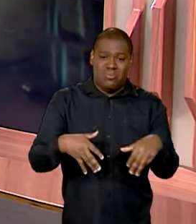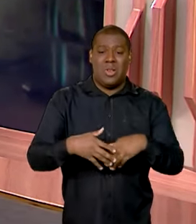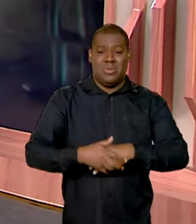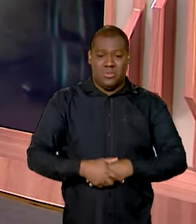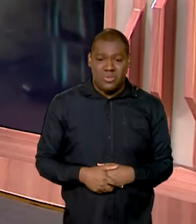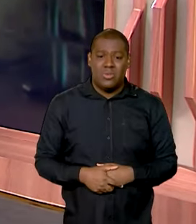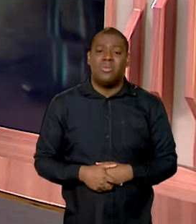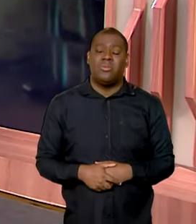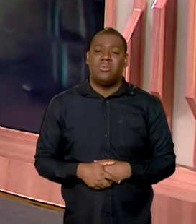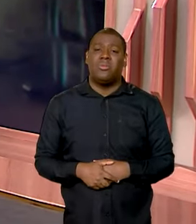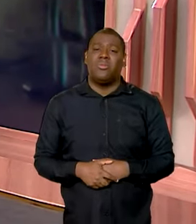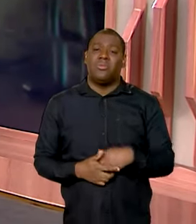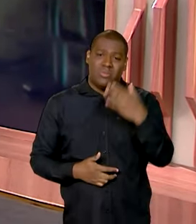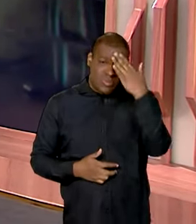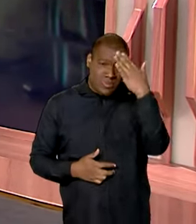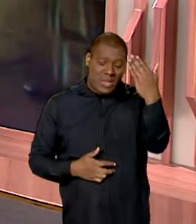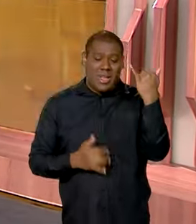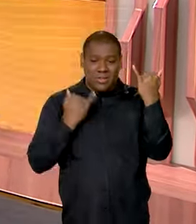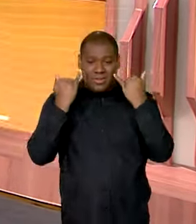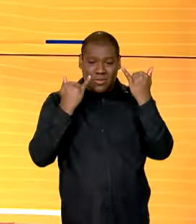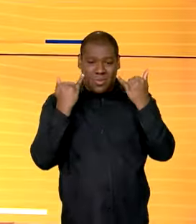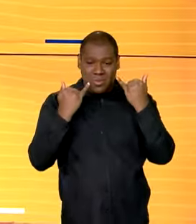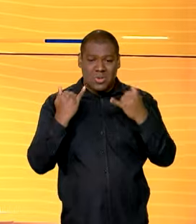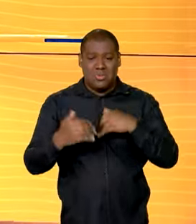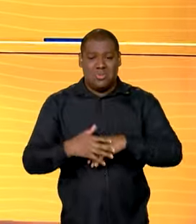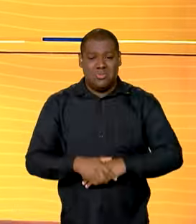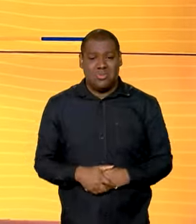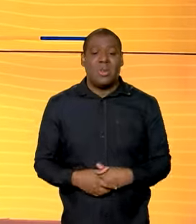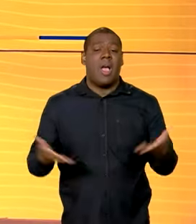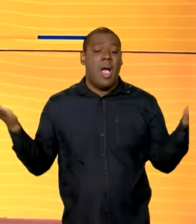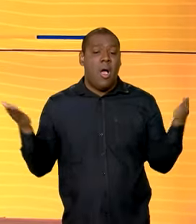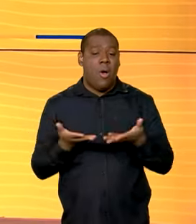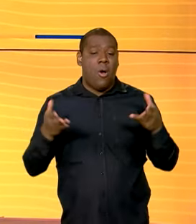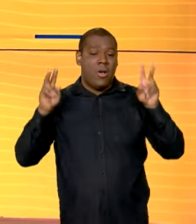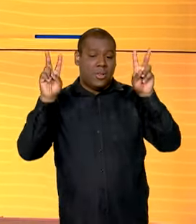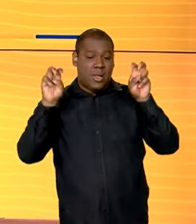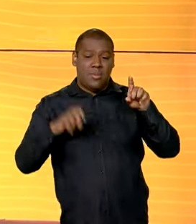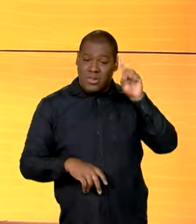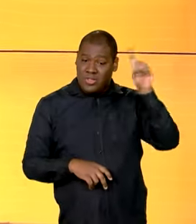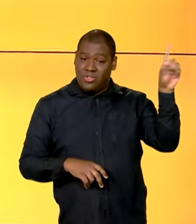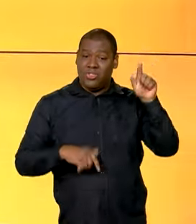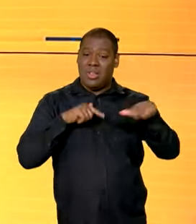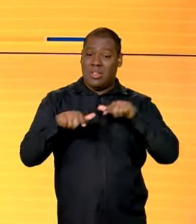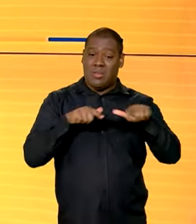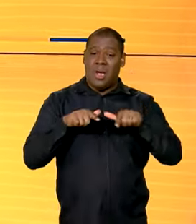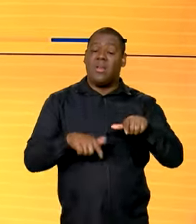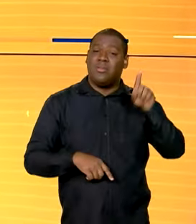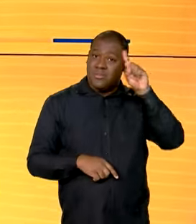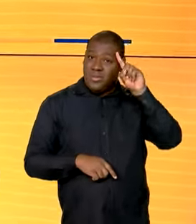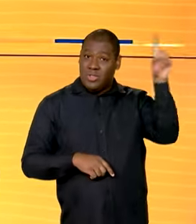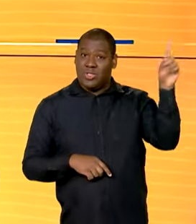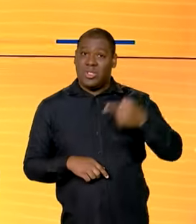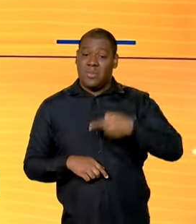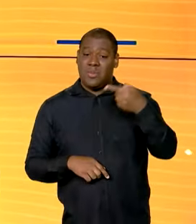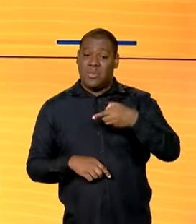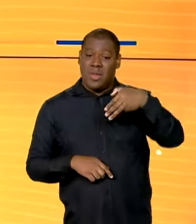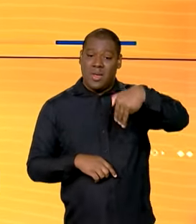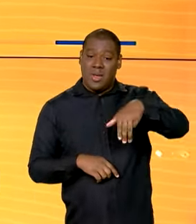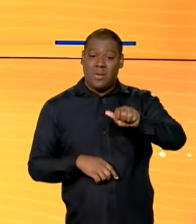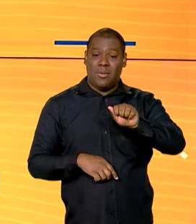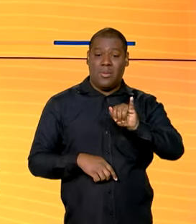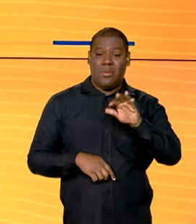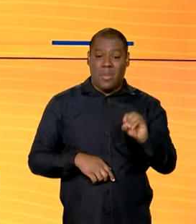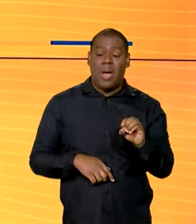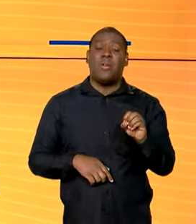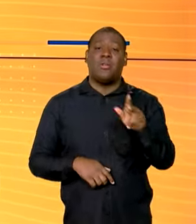obrigada e bom trabalho para você. Vamos falar agora do Dia do Trabalhador. Nesse 1º de maio, o presidente Lula